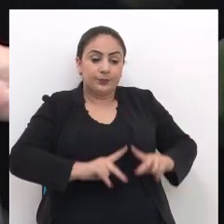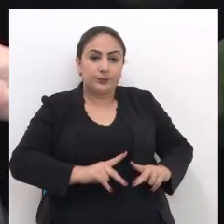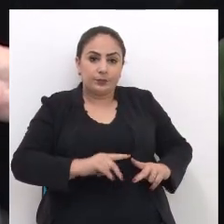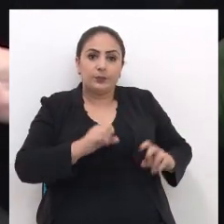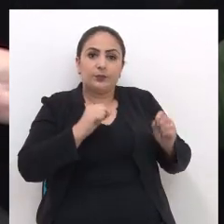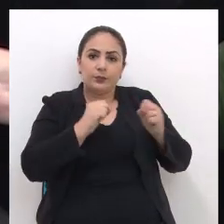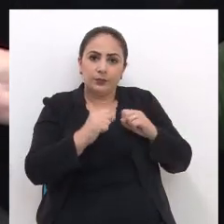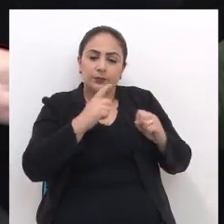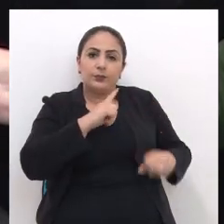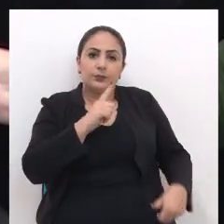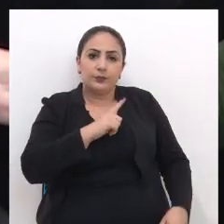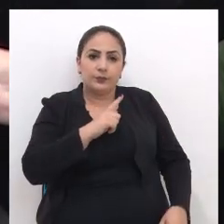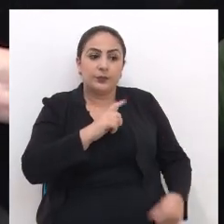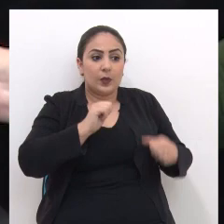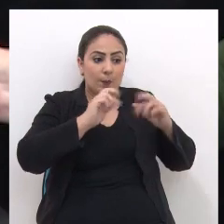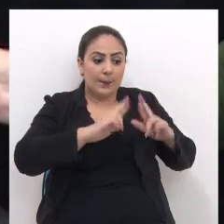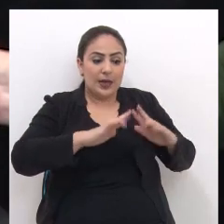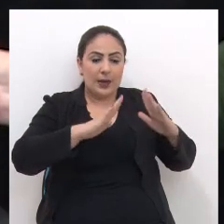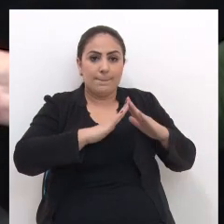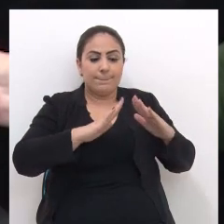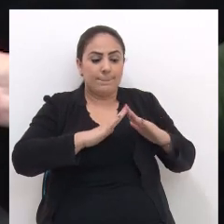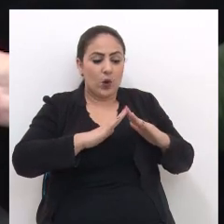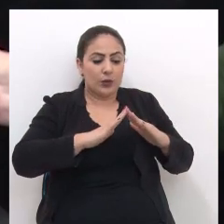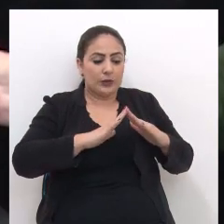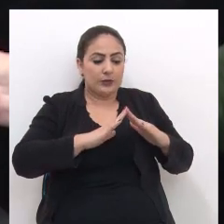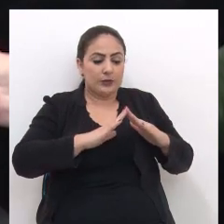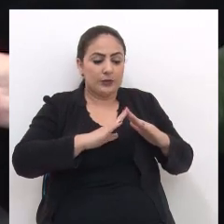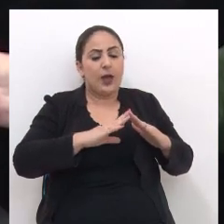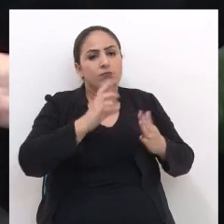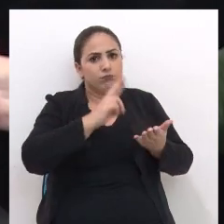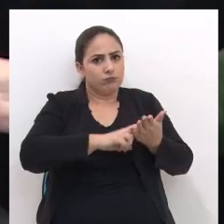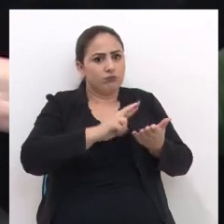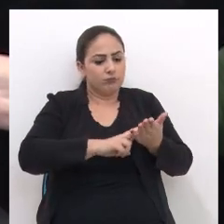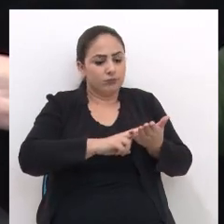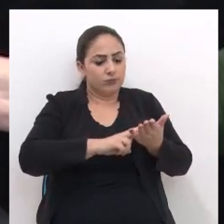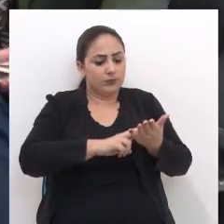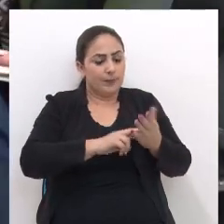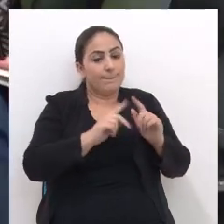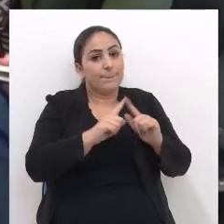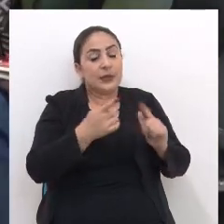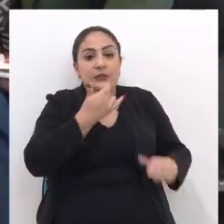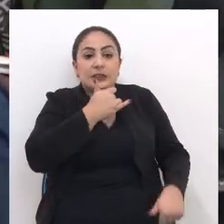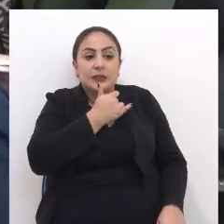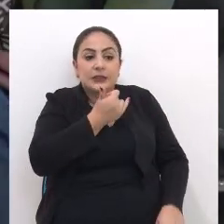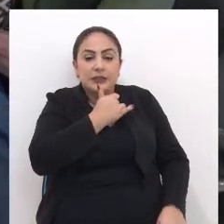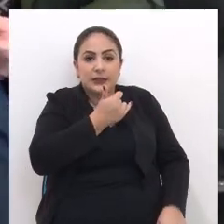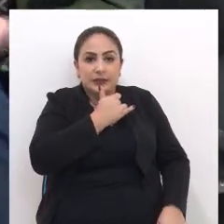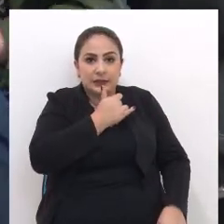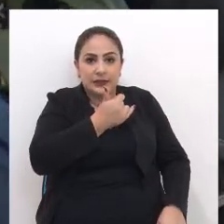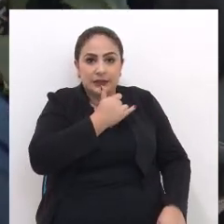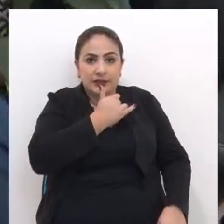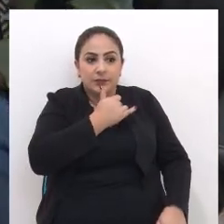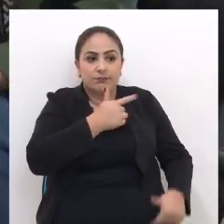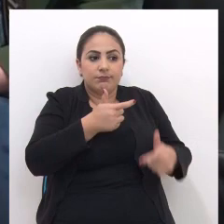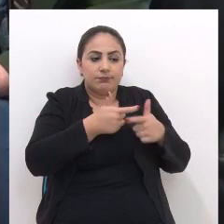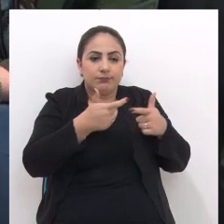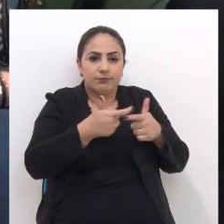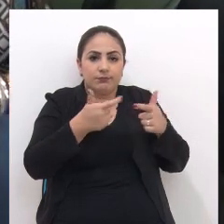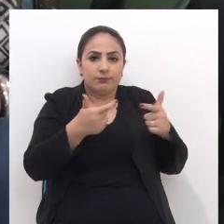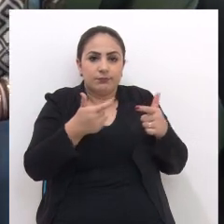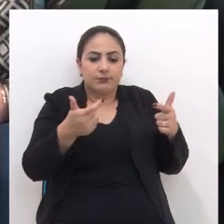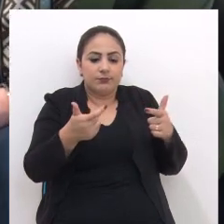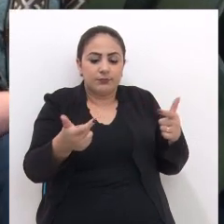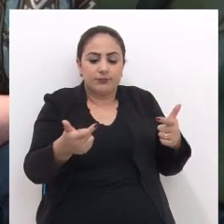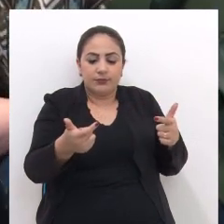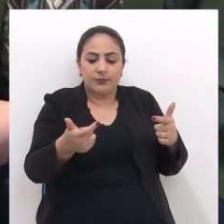possam ter A área onde moram Onde residem regularizadas Infelizmente O crescimento